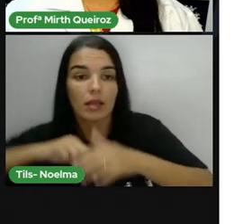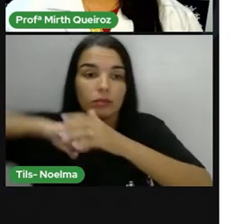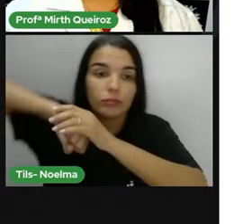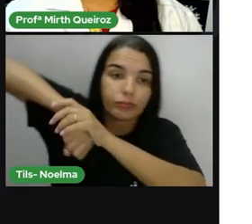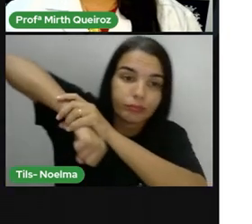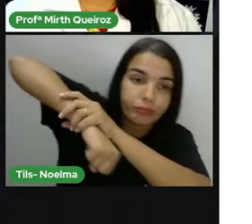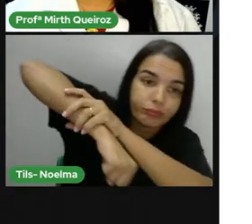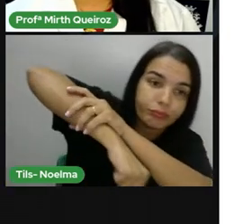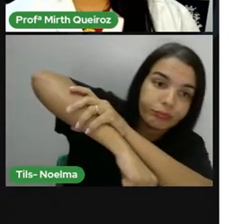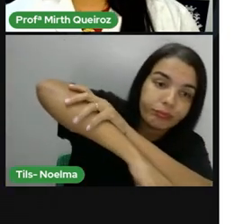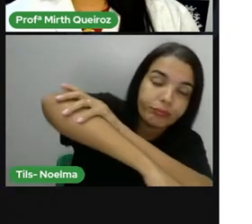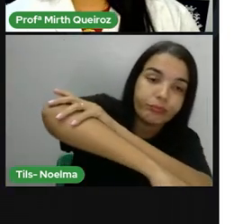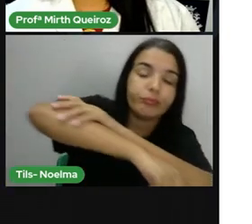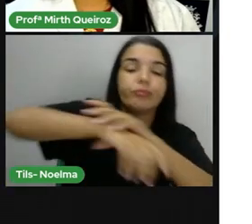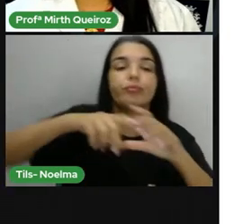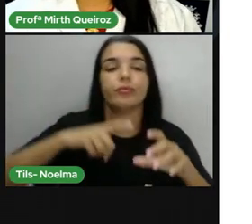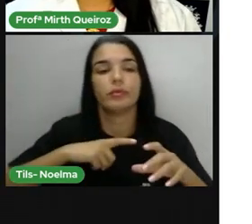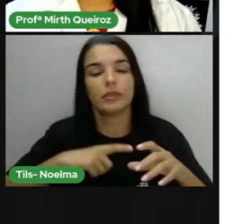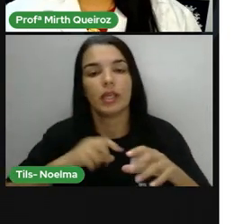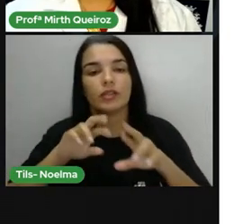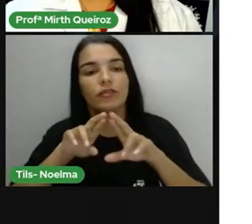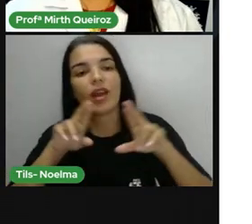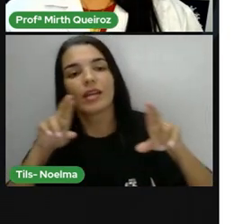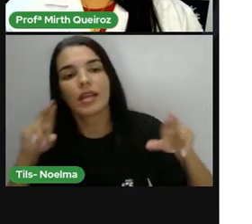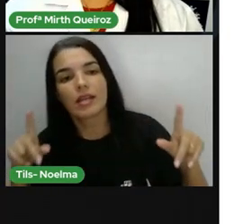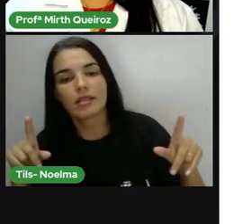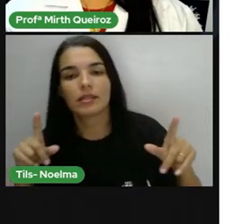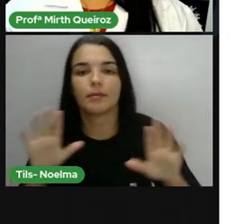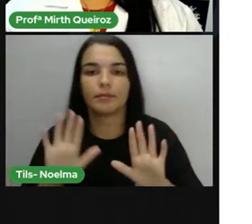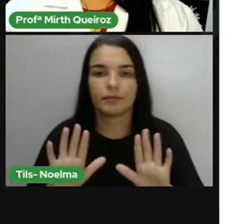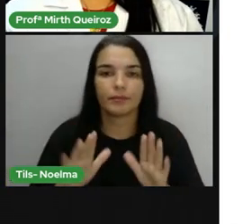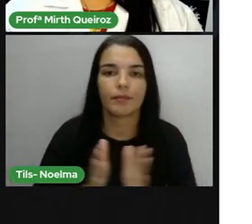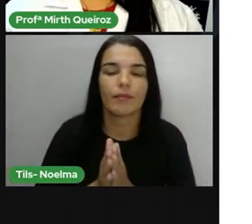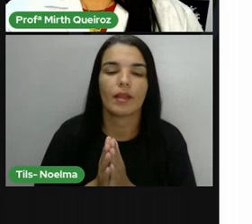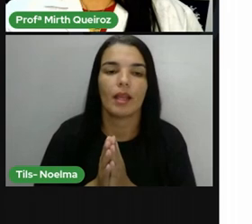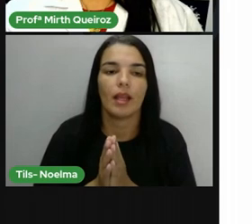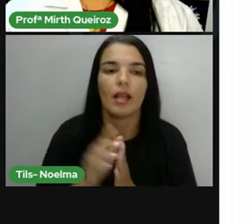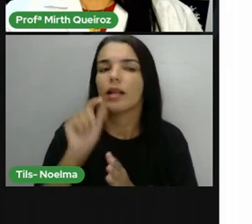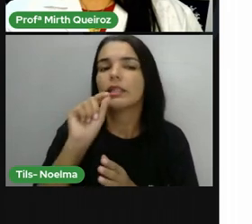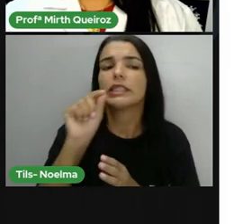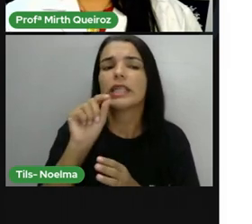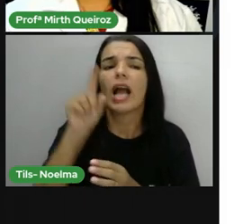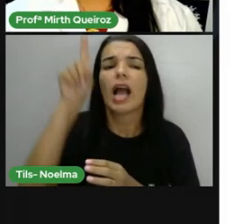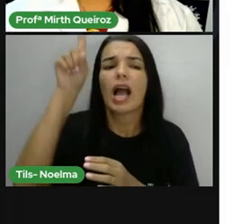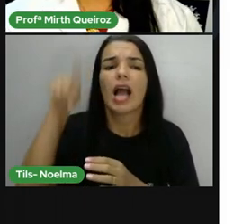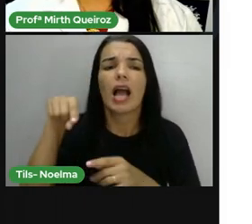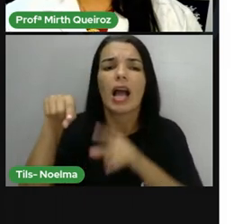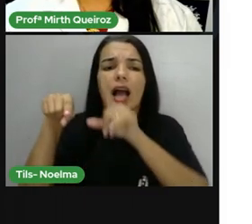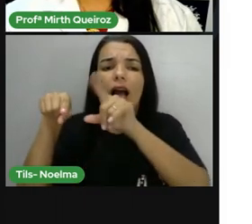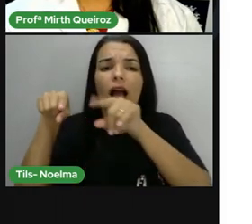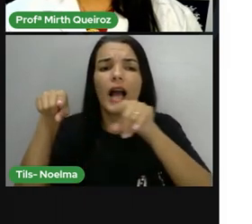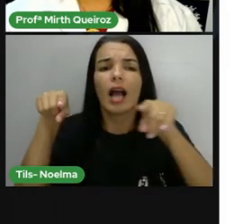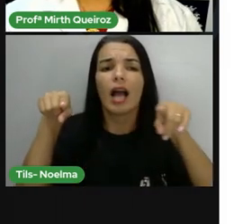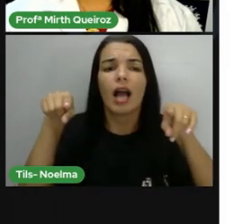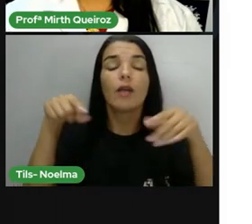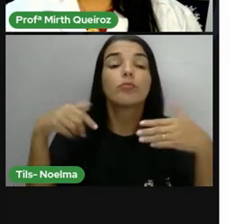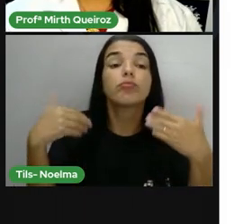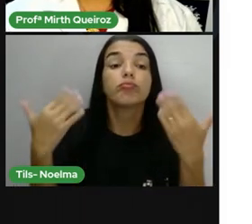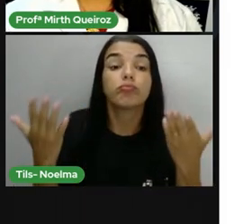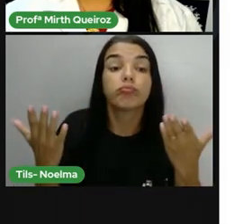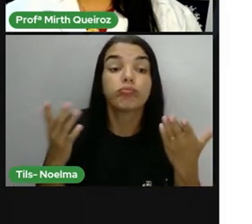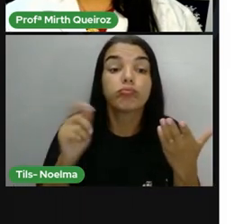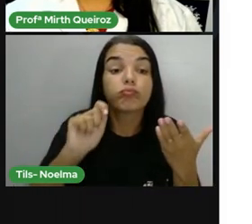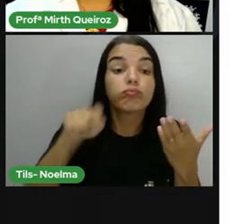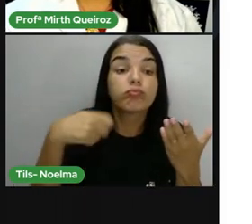são menos processadas, a diferença entre elas. Primeiro, que tipo de gráfico é esse? Olha,